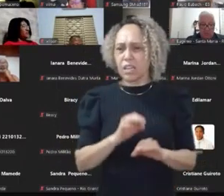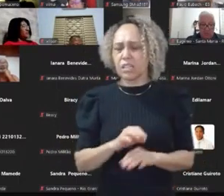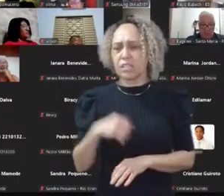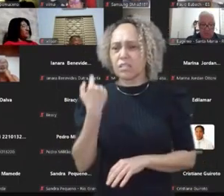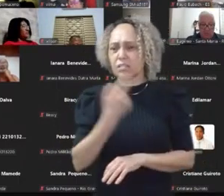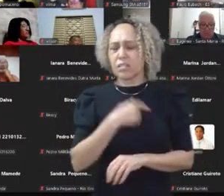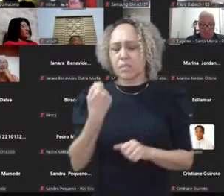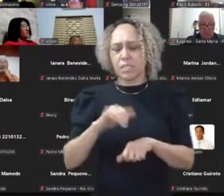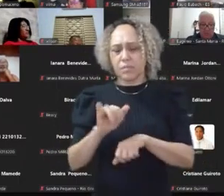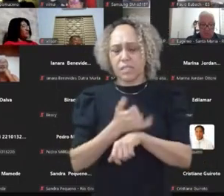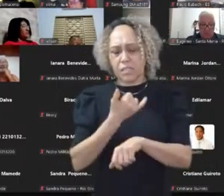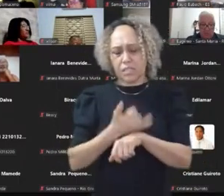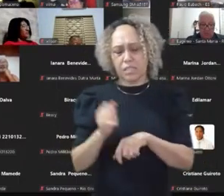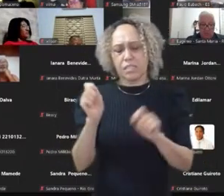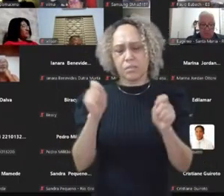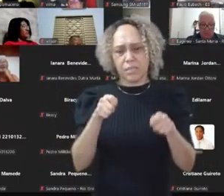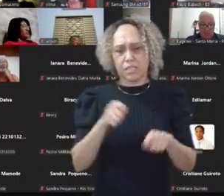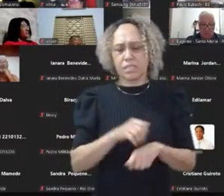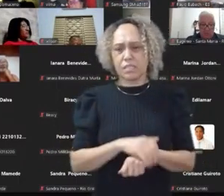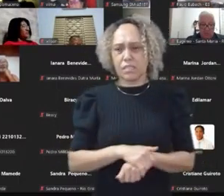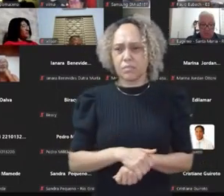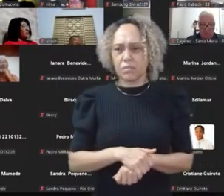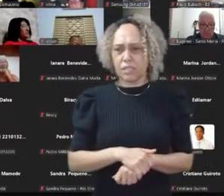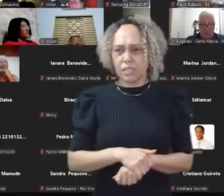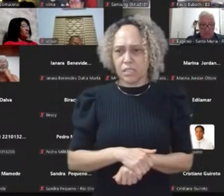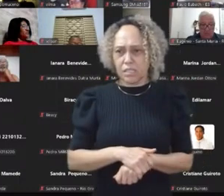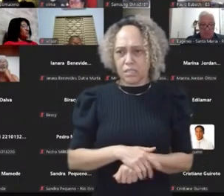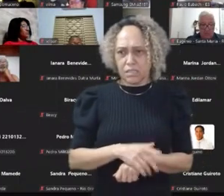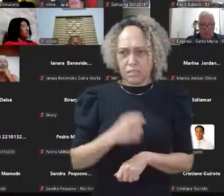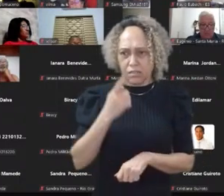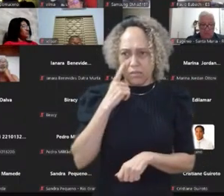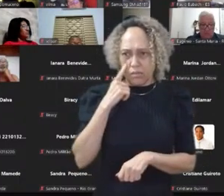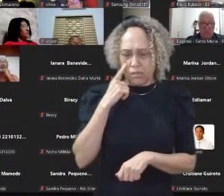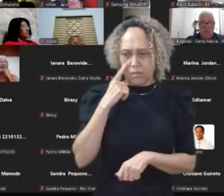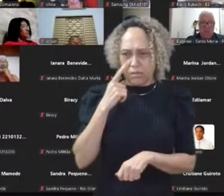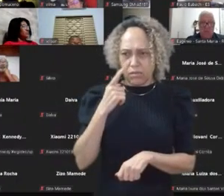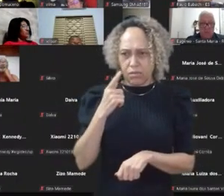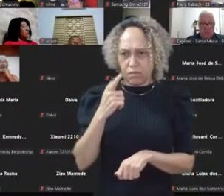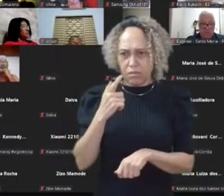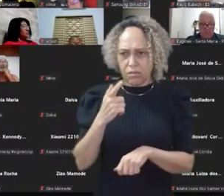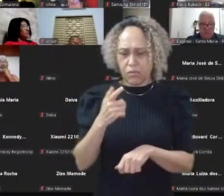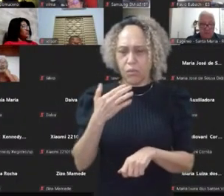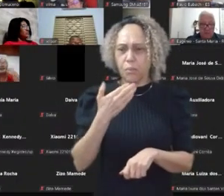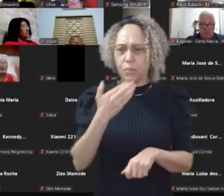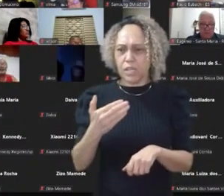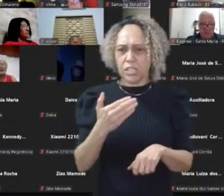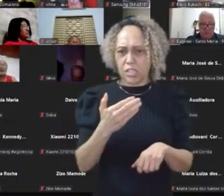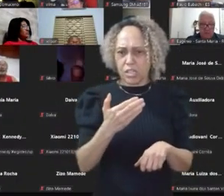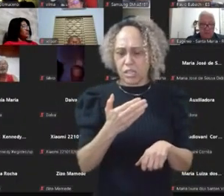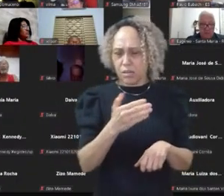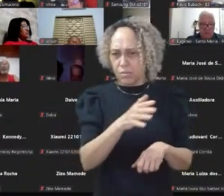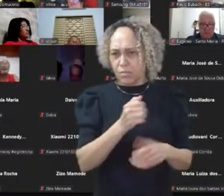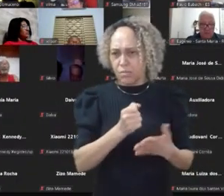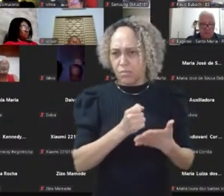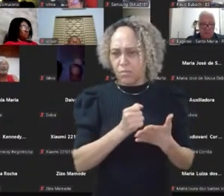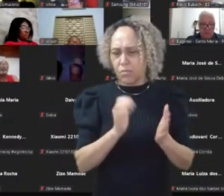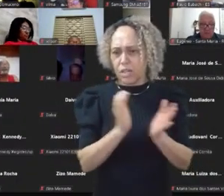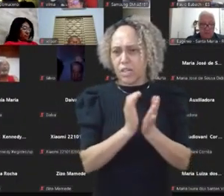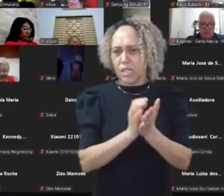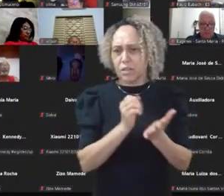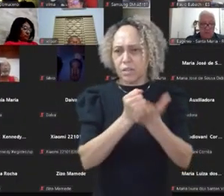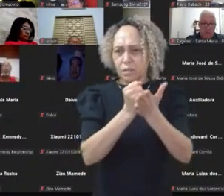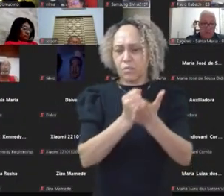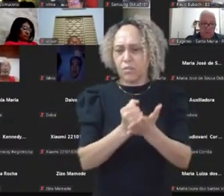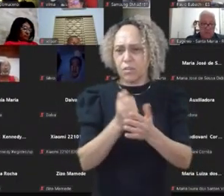estratégia. Eu acho que... Vamos acabar aqui com o vídeo. Vou pedir para a turma da comunicação colocar um trecho do vídeo da Marilena Schaui,